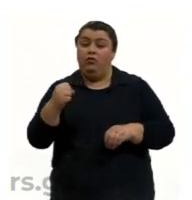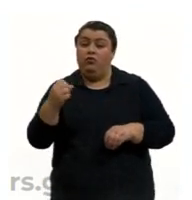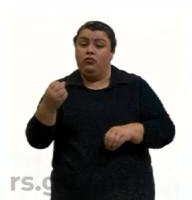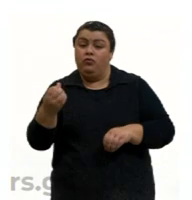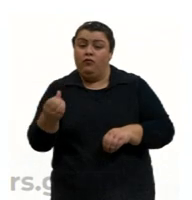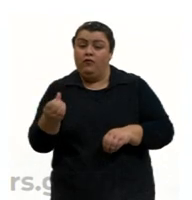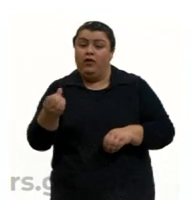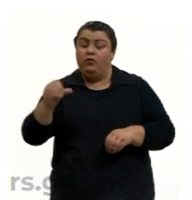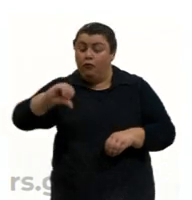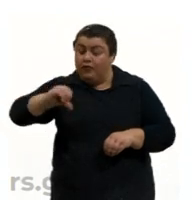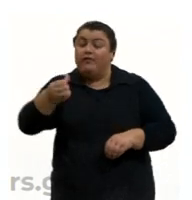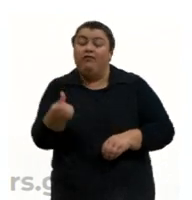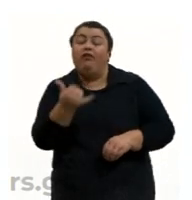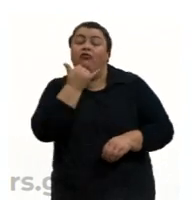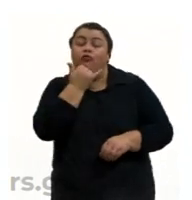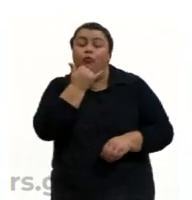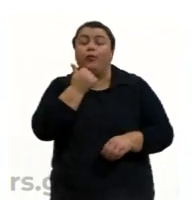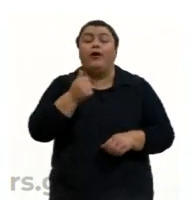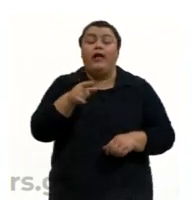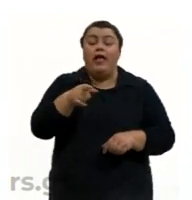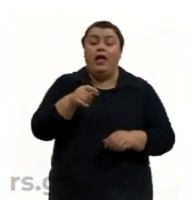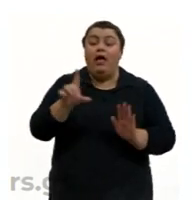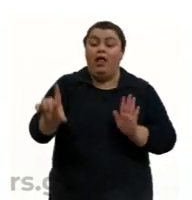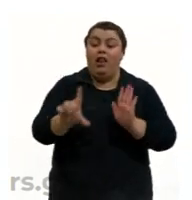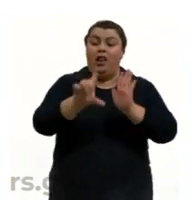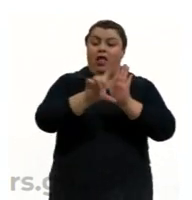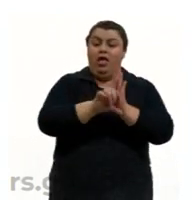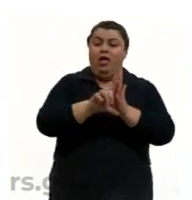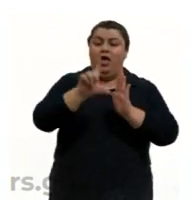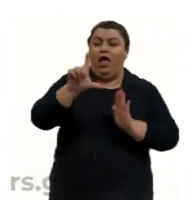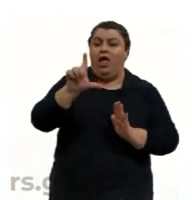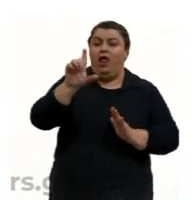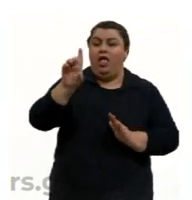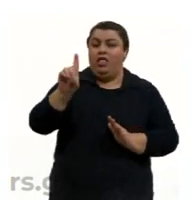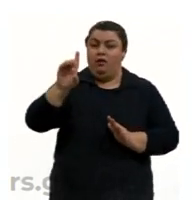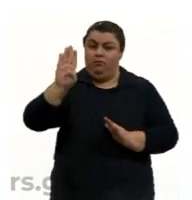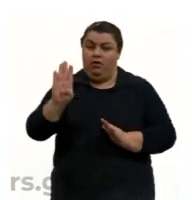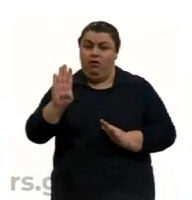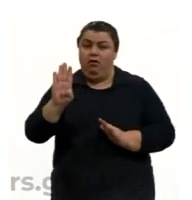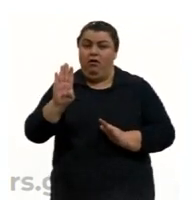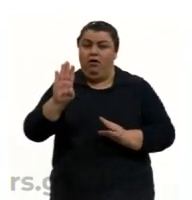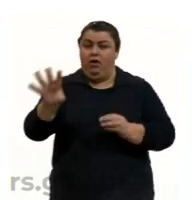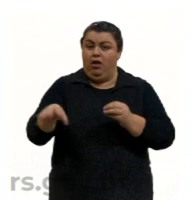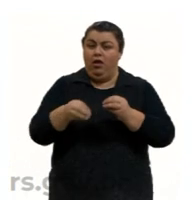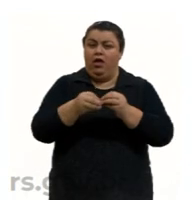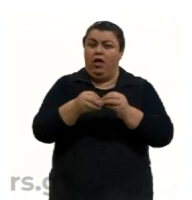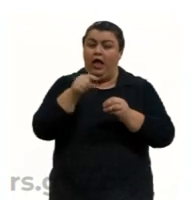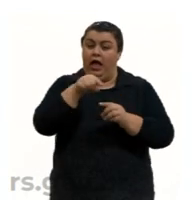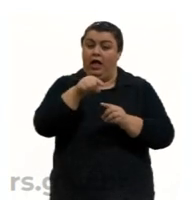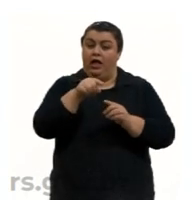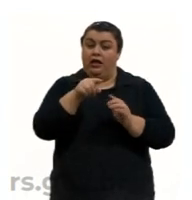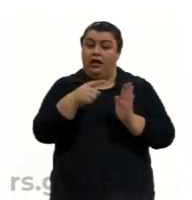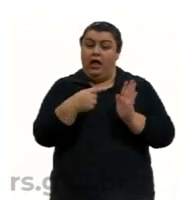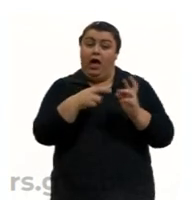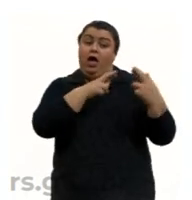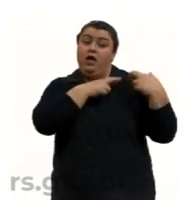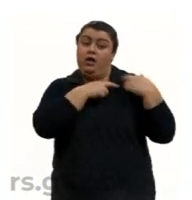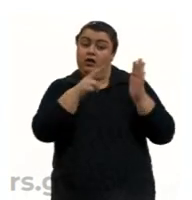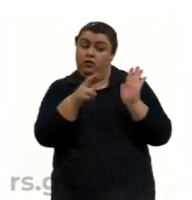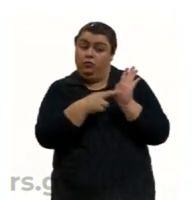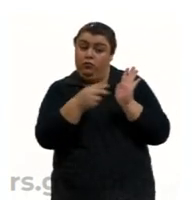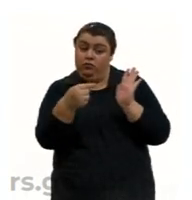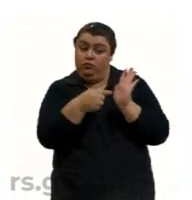a LDB, que é que rege a educação até hoje, já com várias modificações, mas é ela que rege a educação brasileira até hoje.